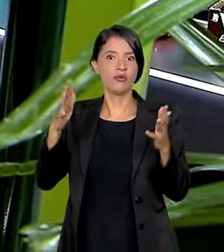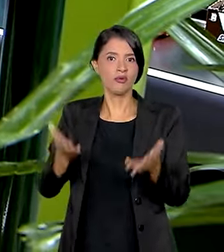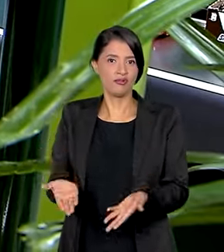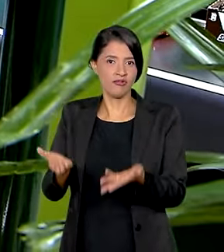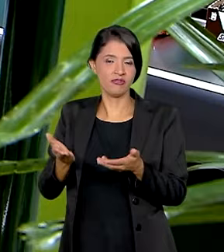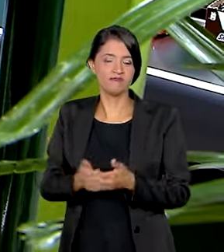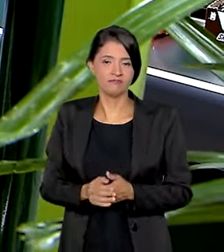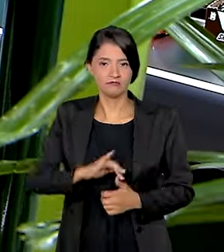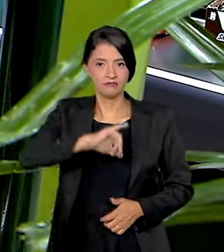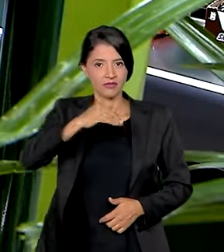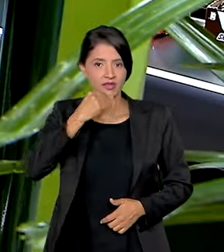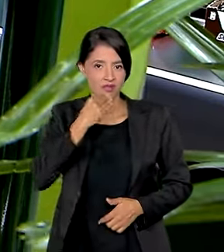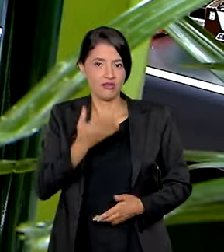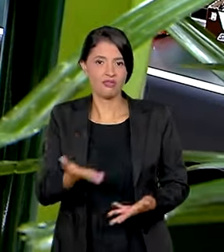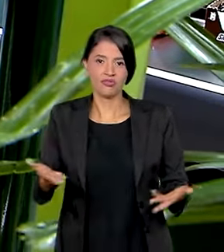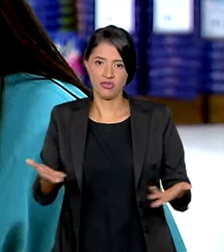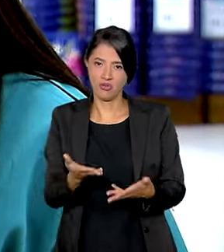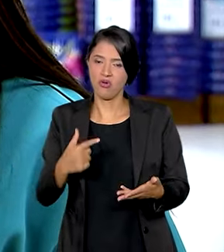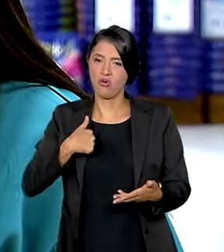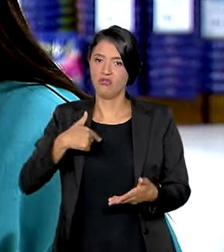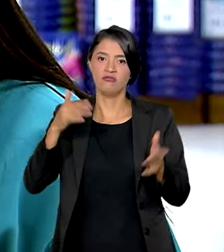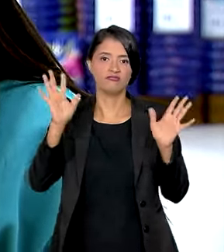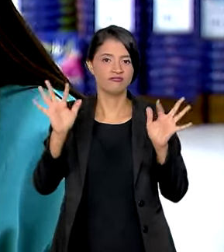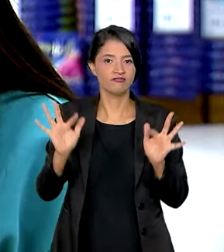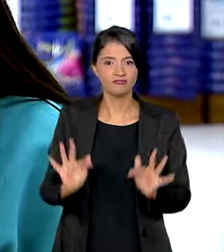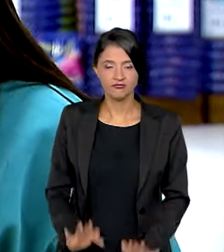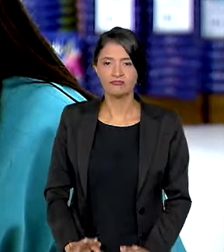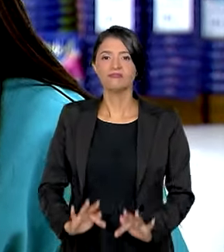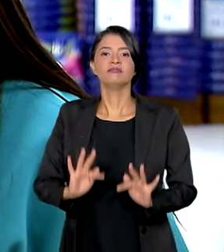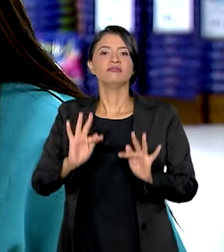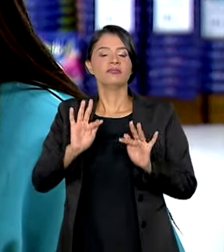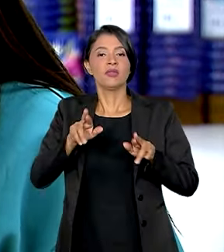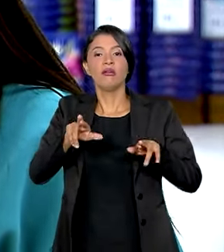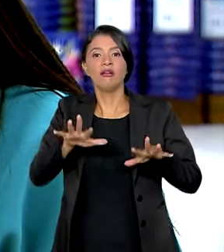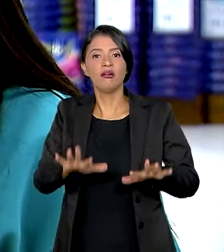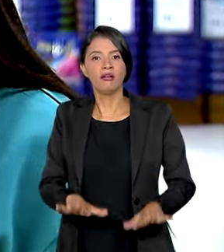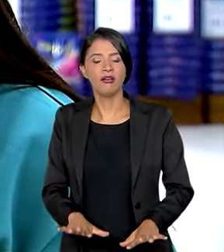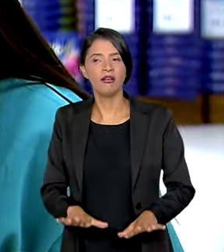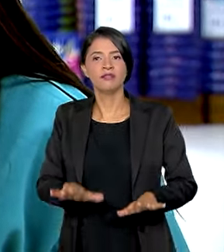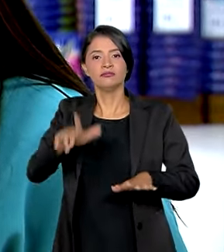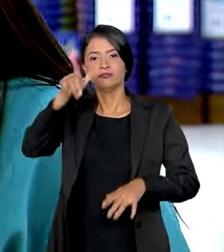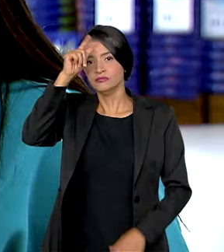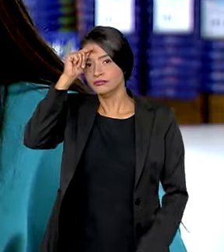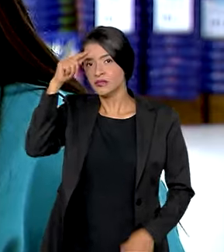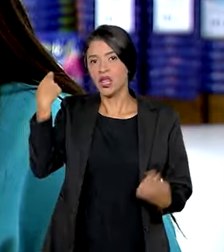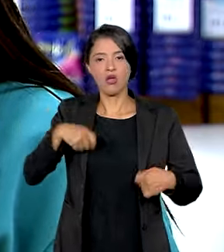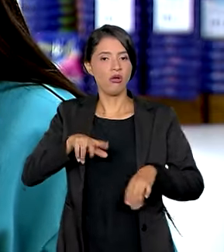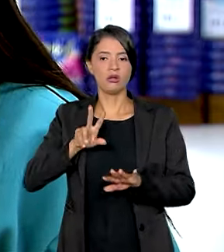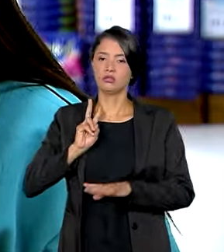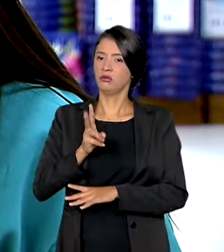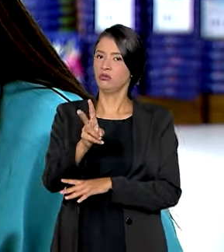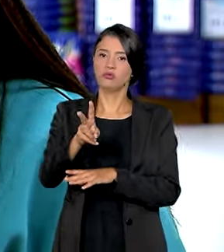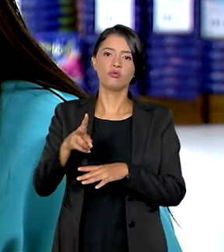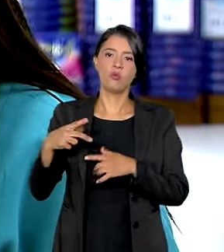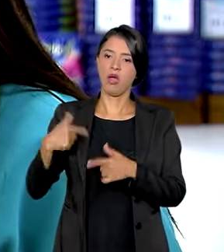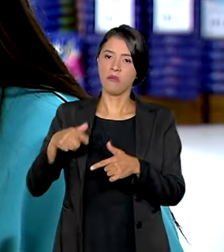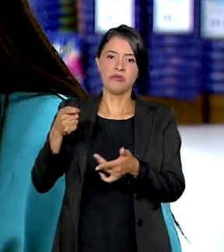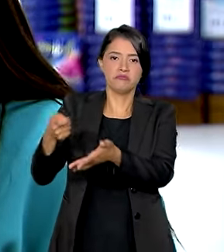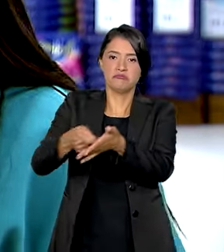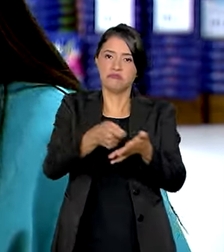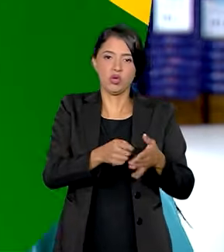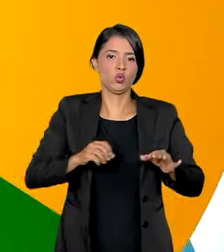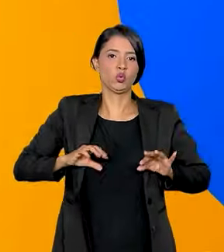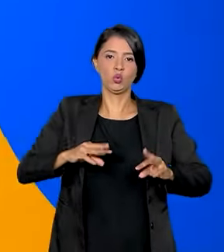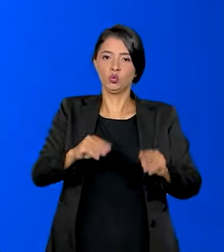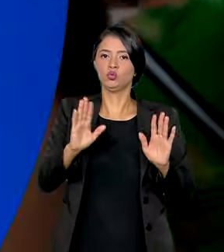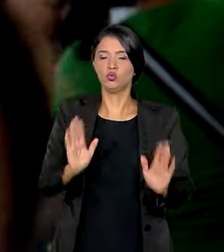comemorou. Com essa oportunidade que eu tive, nossa, eu fiquei muito feliz, o coração relaxa. E agora é só manter o pé firme, que agora as